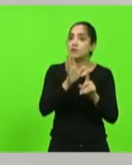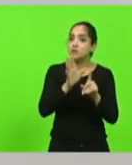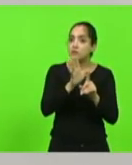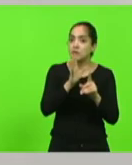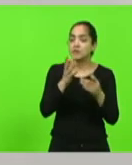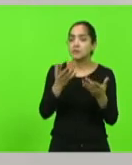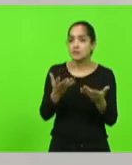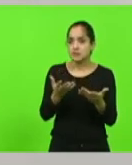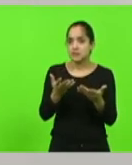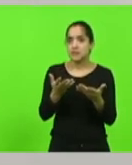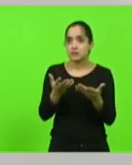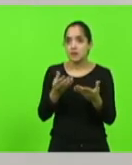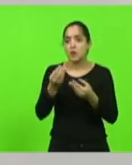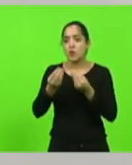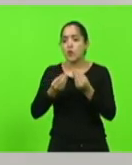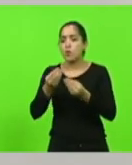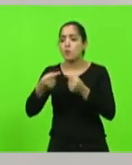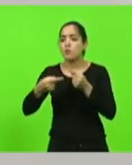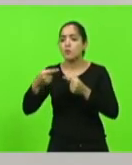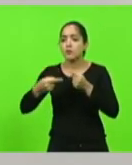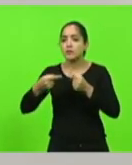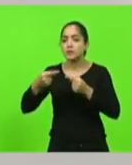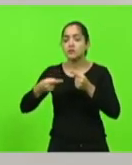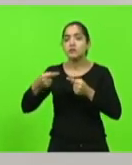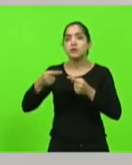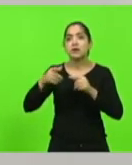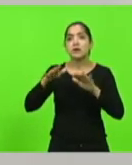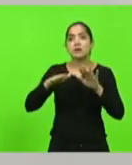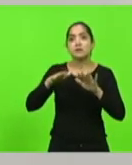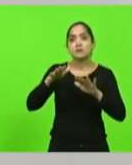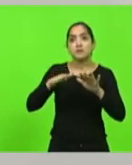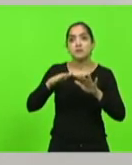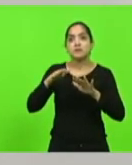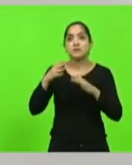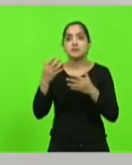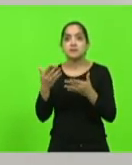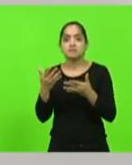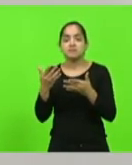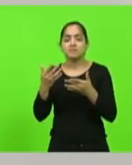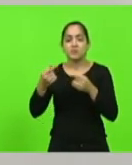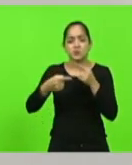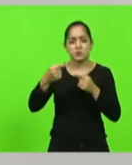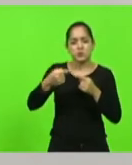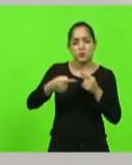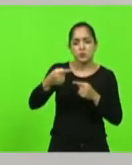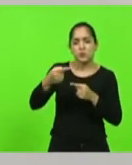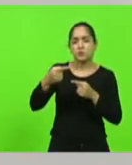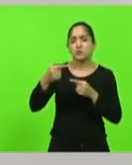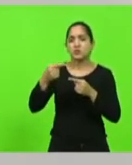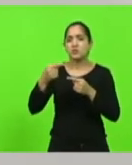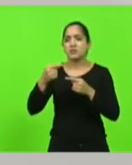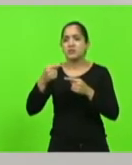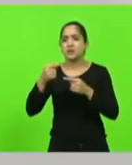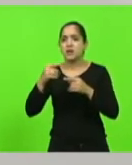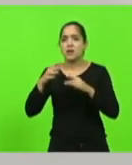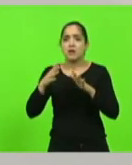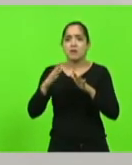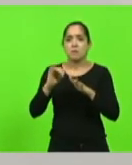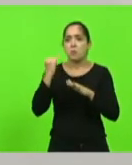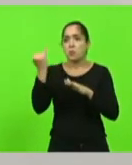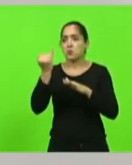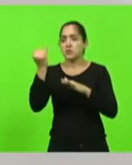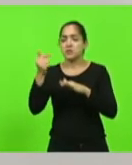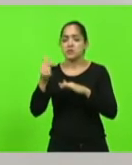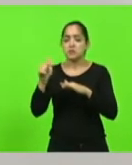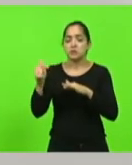conta de como a política acontece, muitas vezes discute fatos que não são importantes. Nós discutimos aquilo que talvez